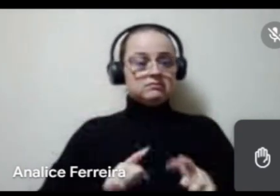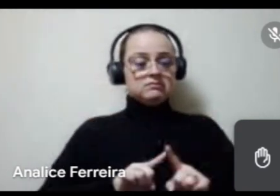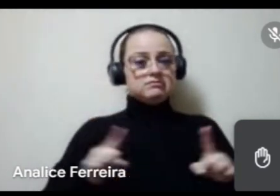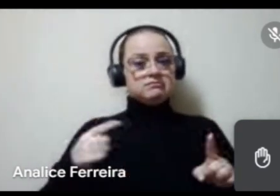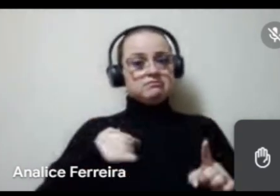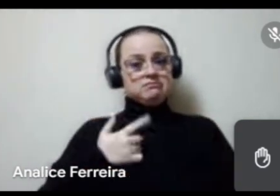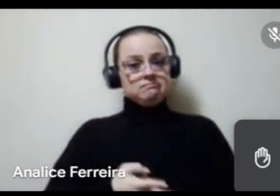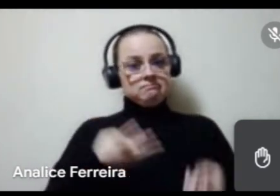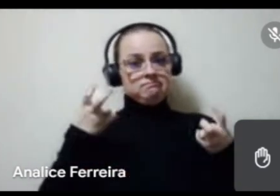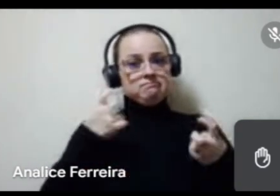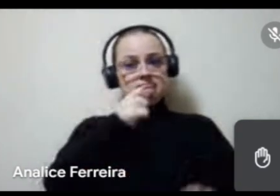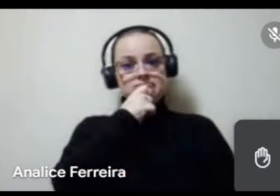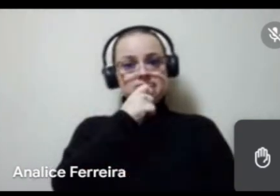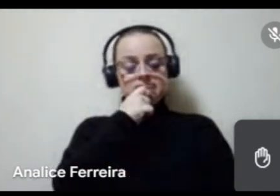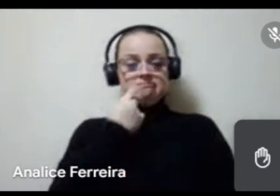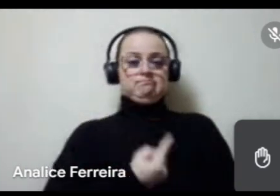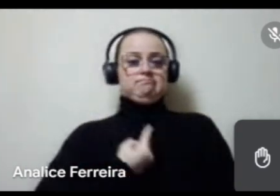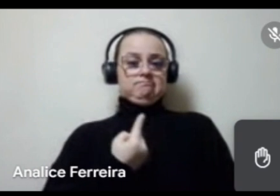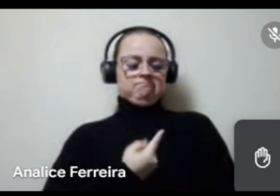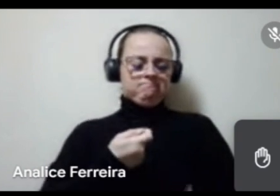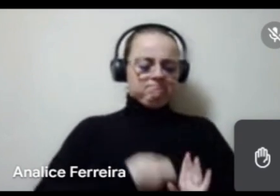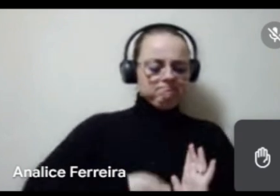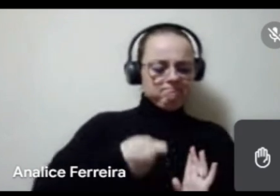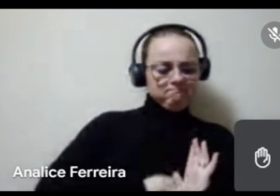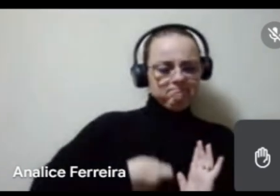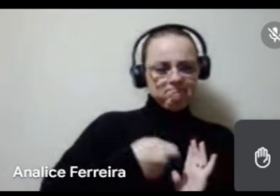me vejo ainda meio que sozinho, tentando